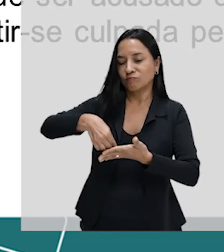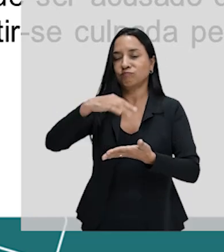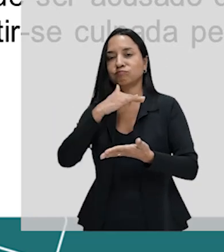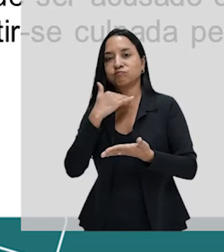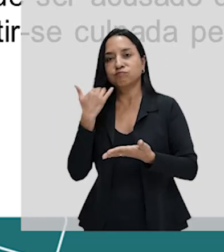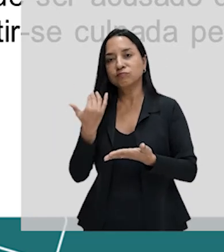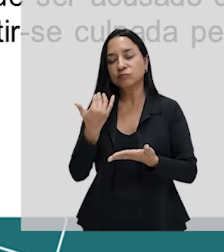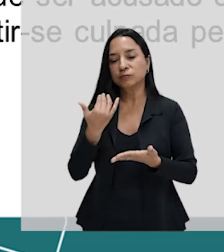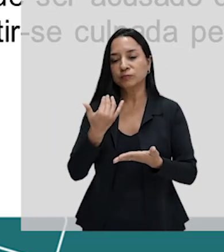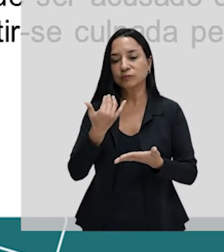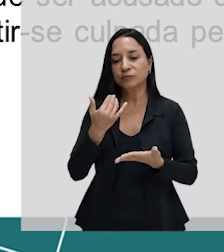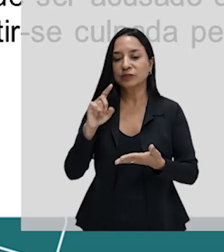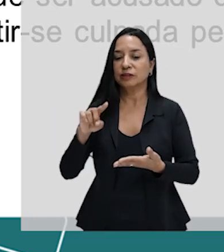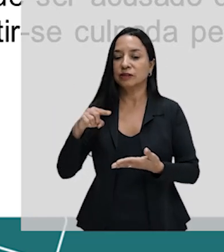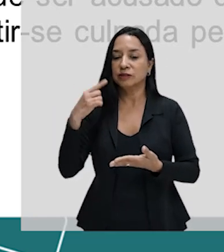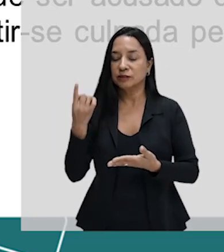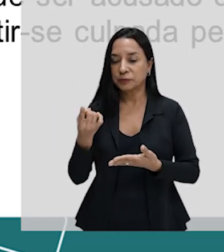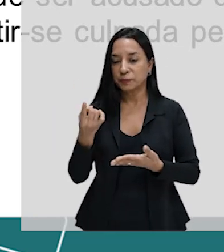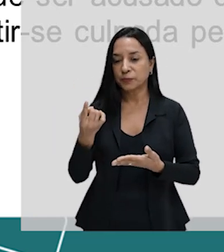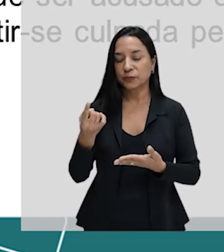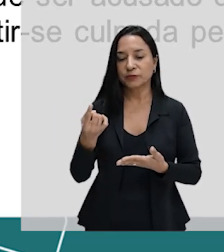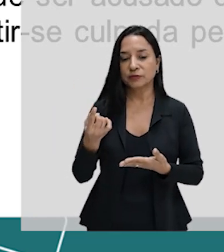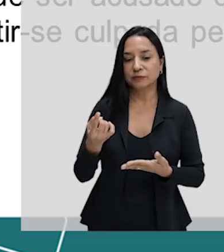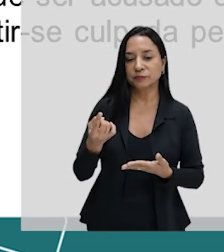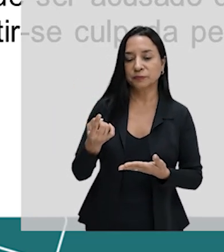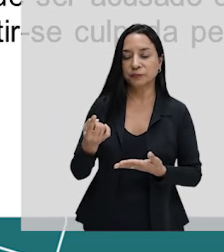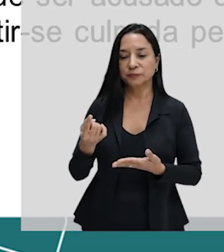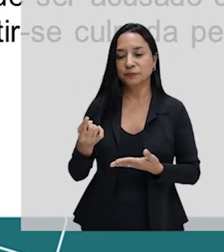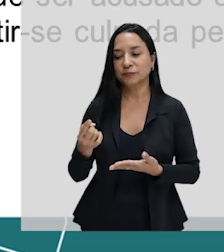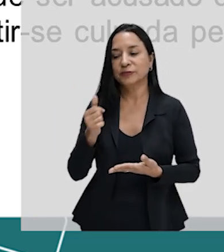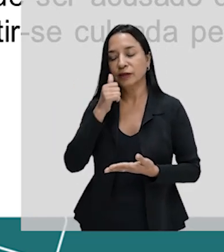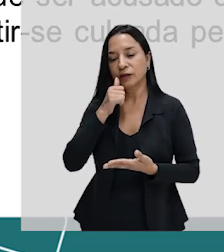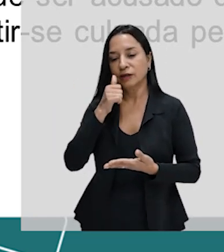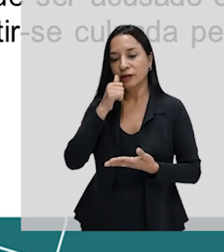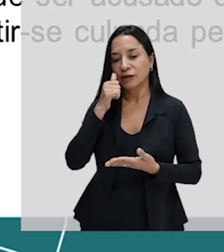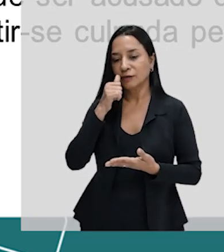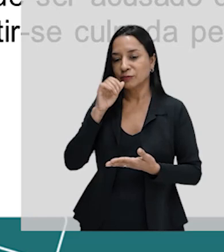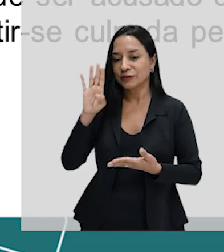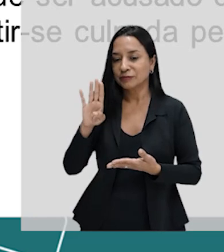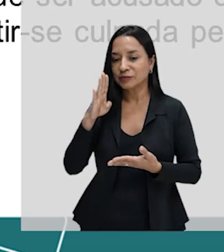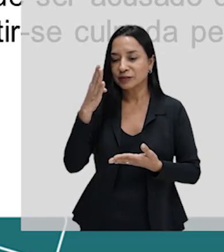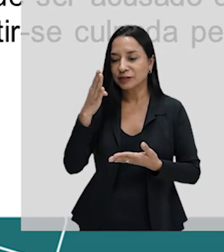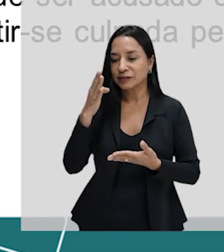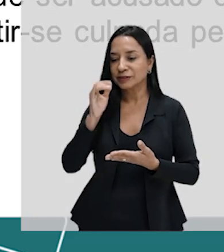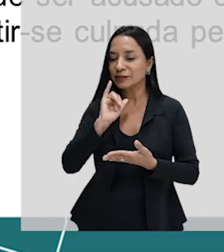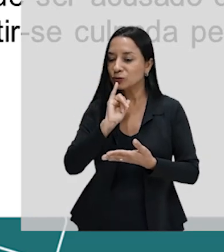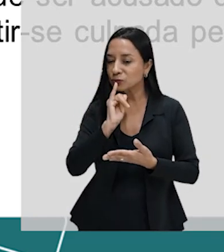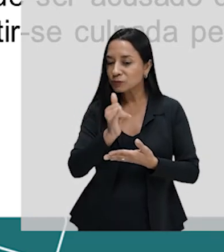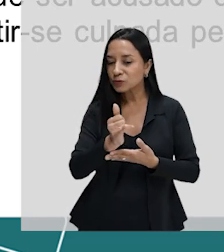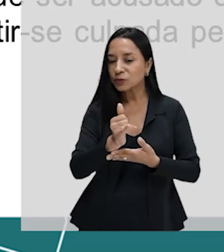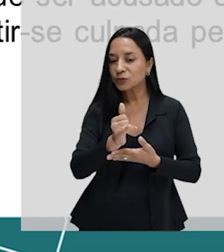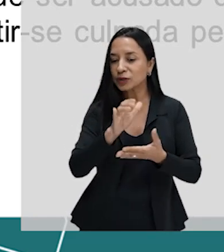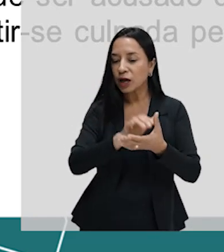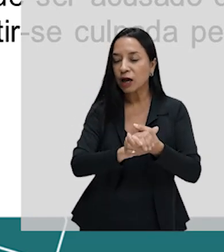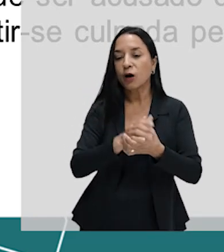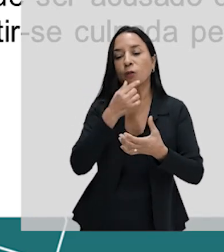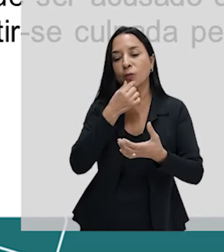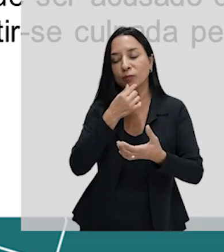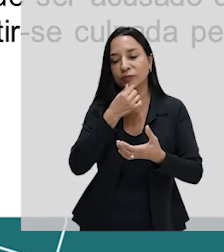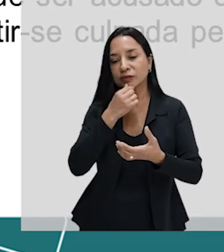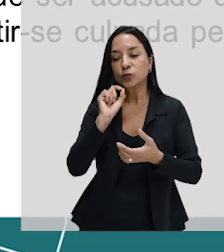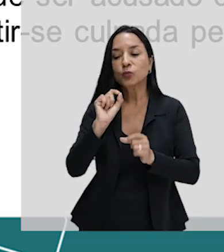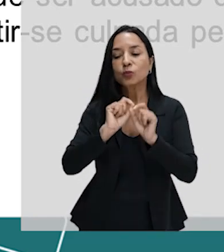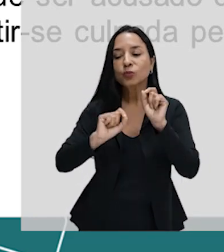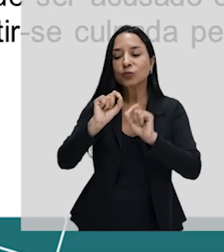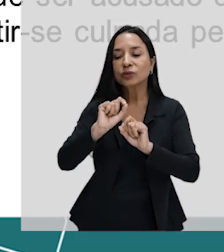amada. Após o sucedido, Isabel decide contar a seu marido o que aconteceu. Enquanto o